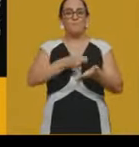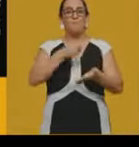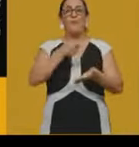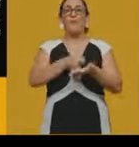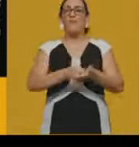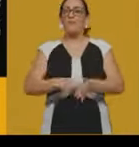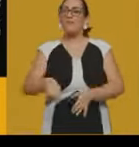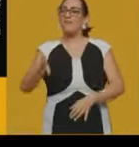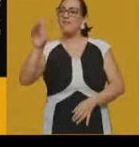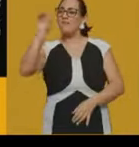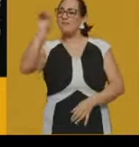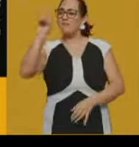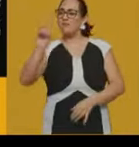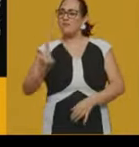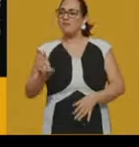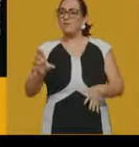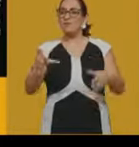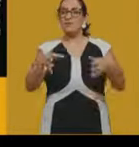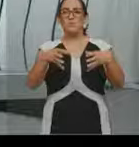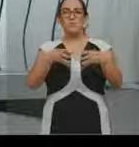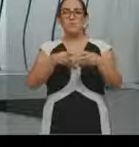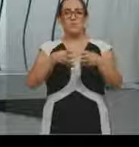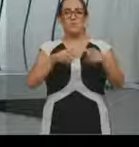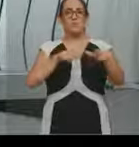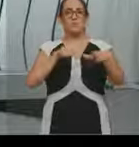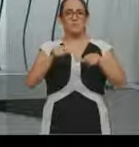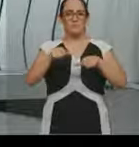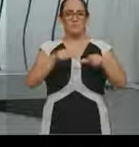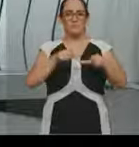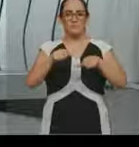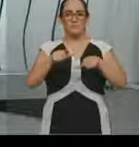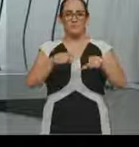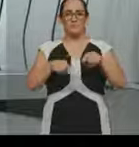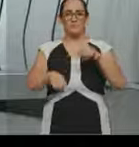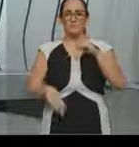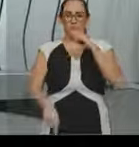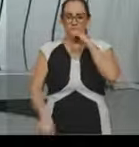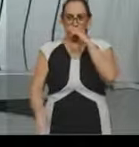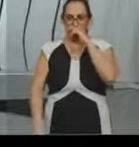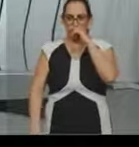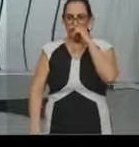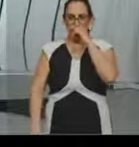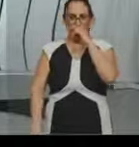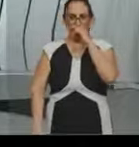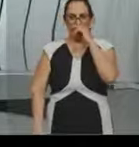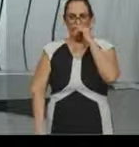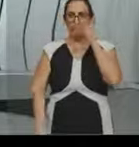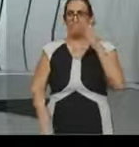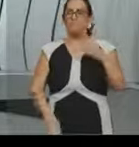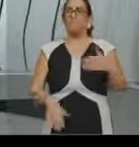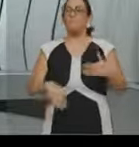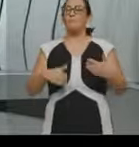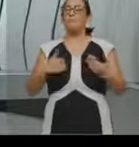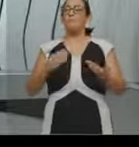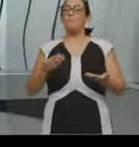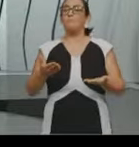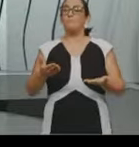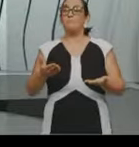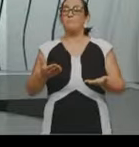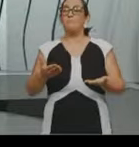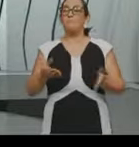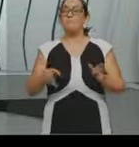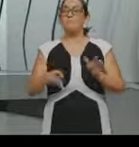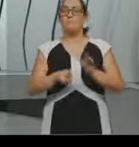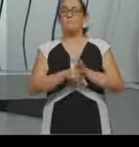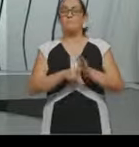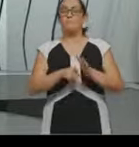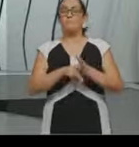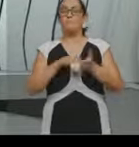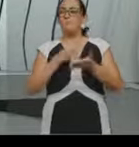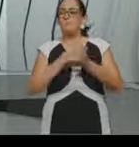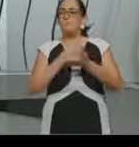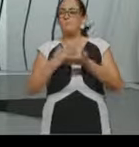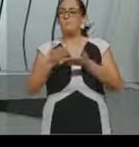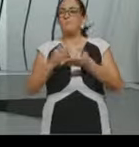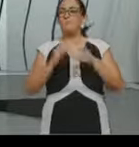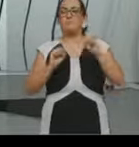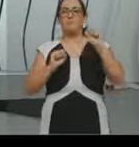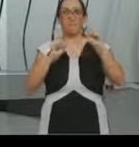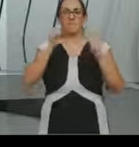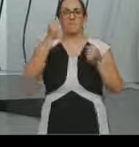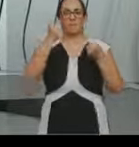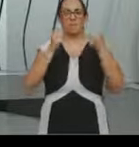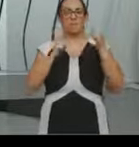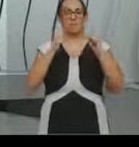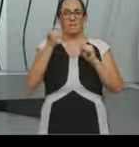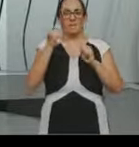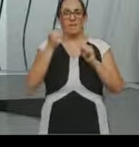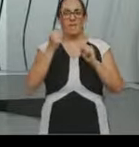direitos da classe trabalhadora. Então, essas condições, gente, no início da industrialização, gente entende que não